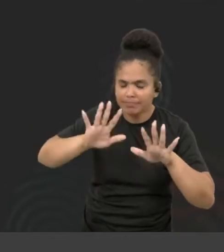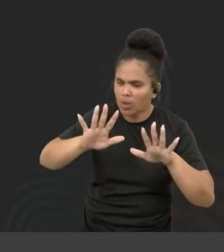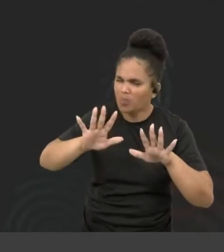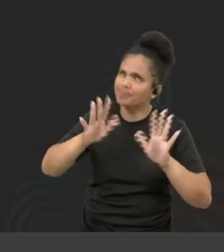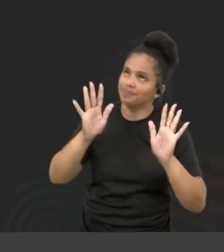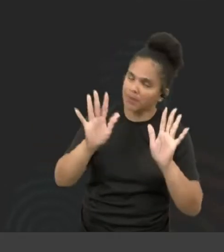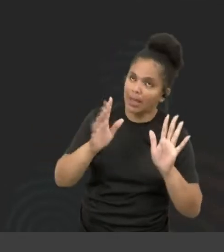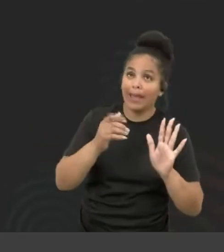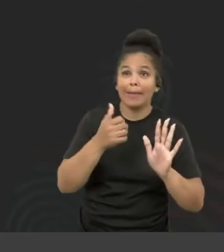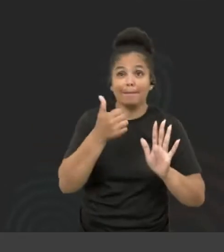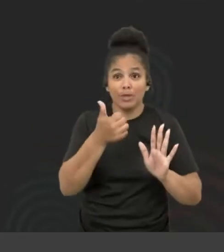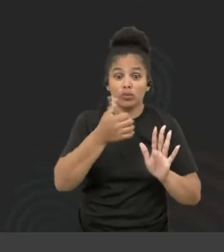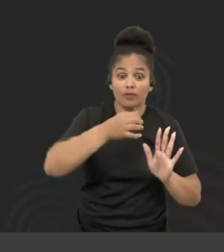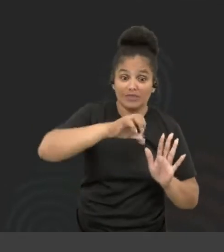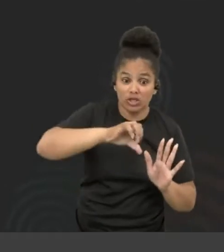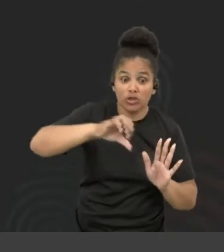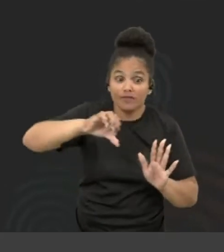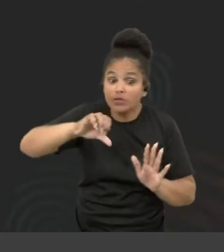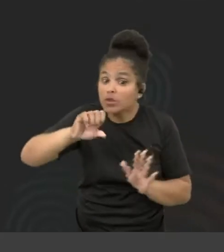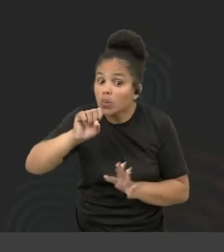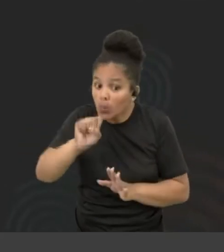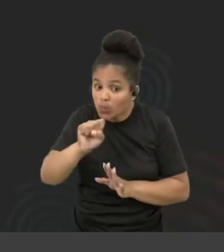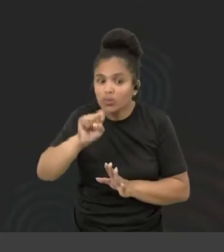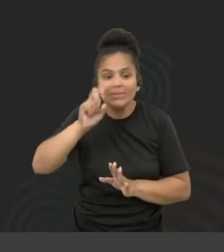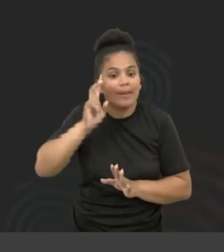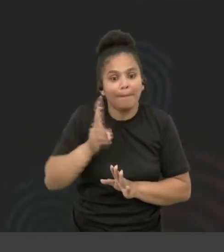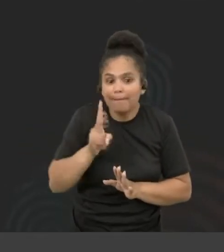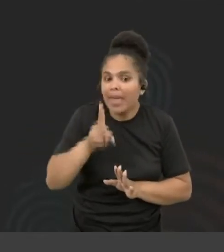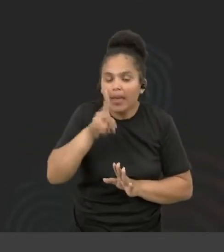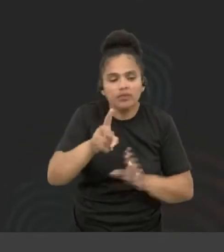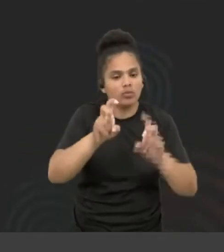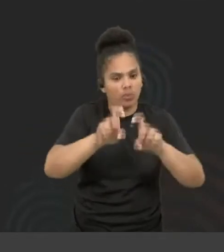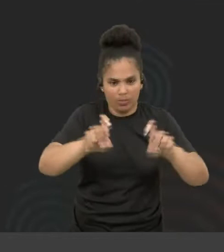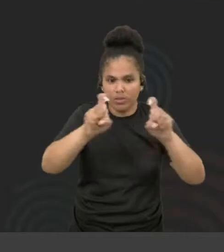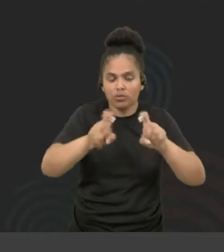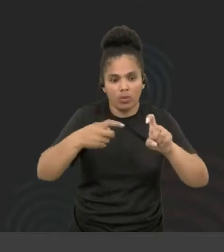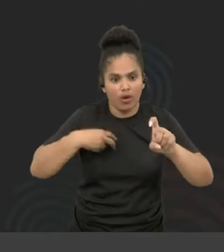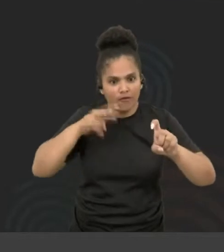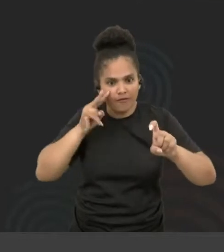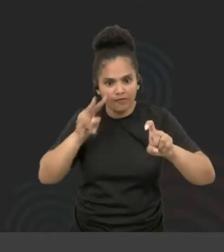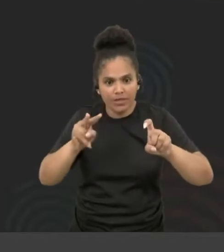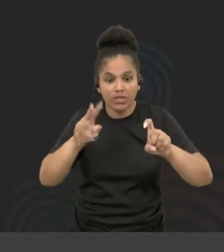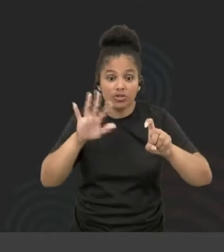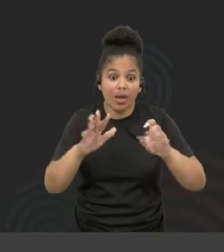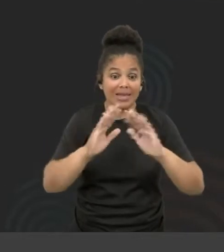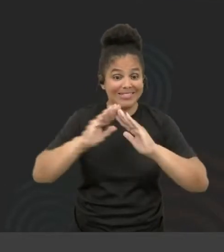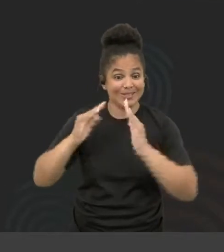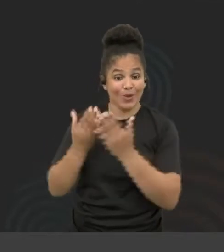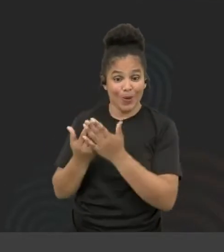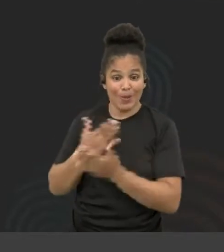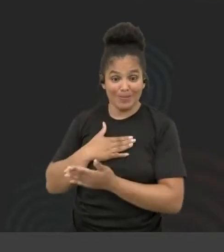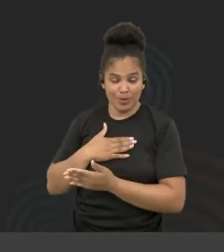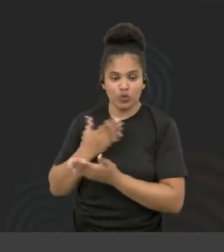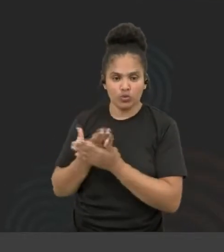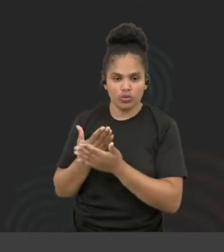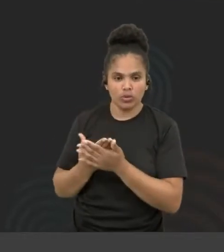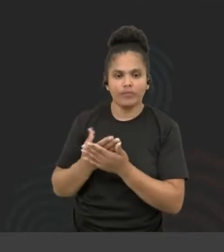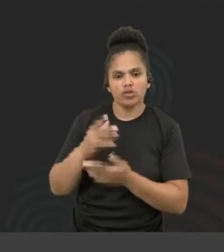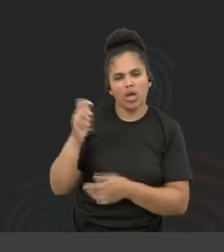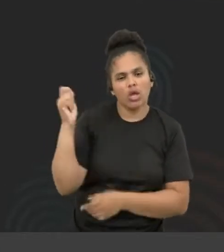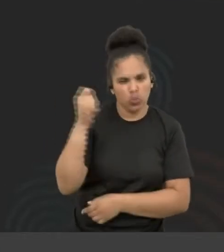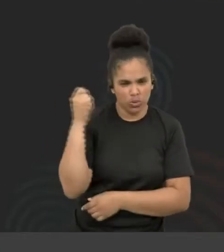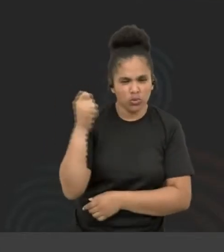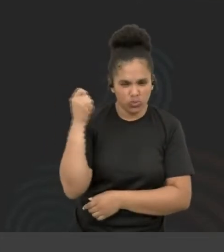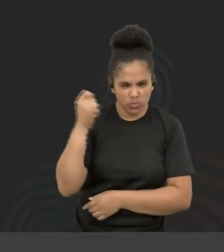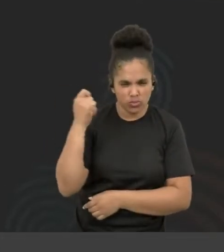1998, eu vi esse mesmo computador, já na escola que eu estudava, eu morava no Rio Grande do Sul nessa